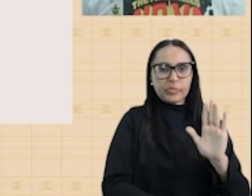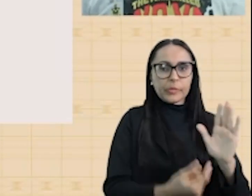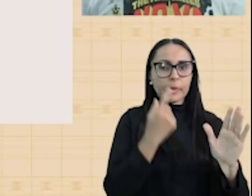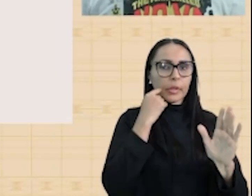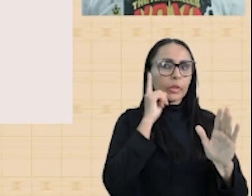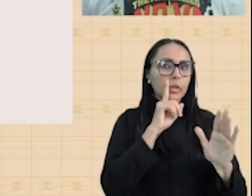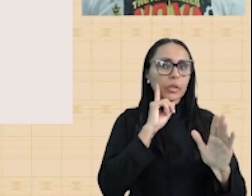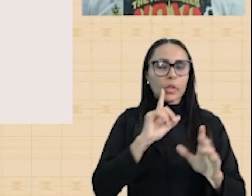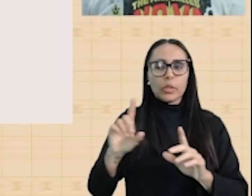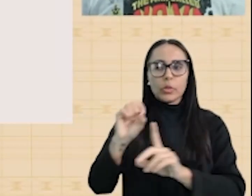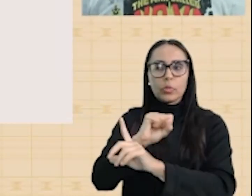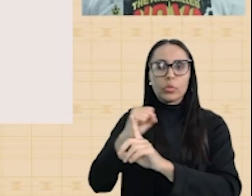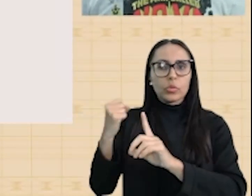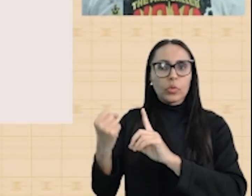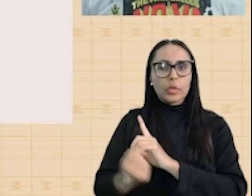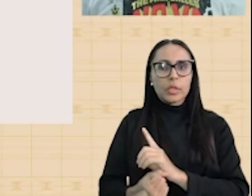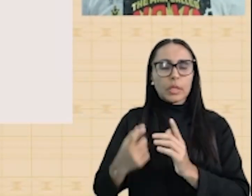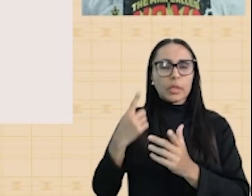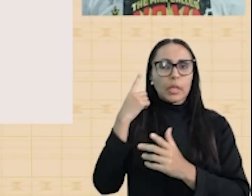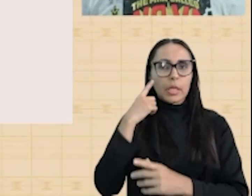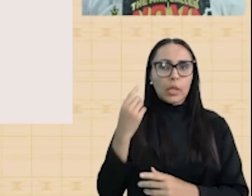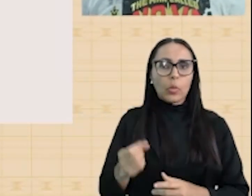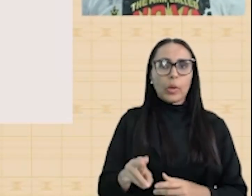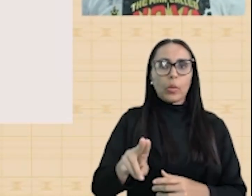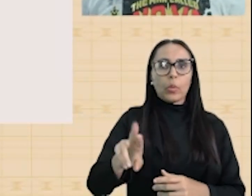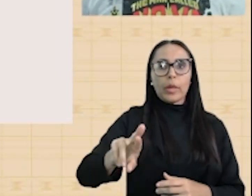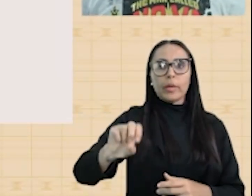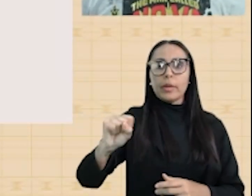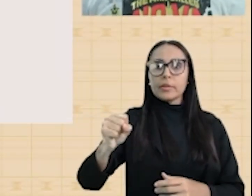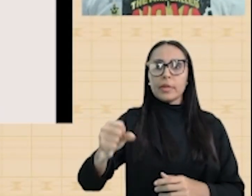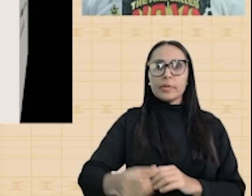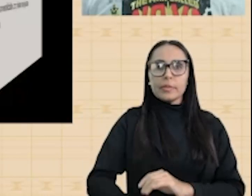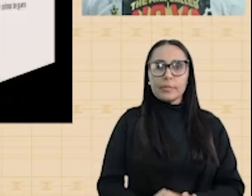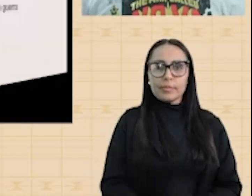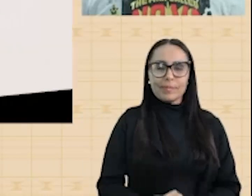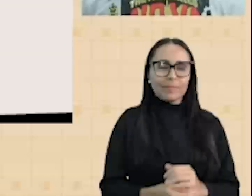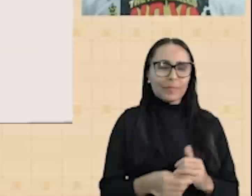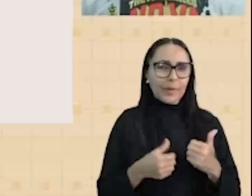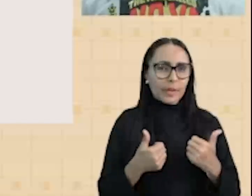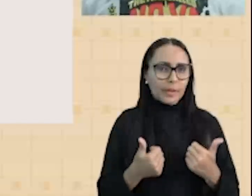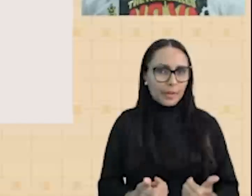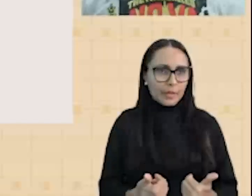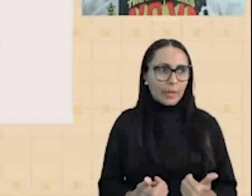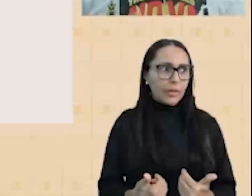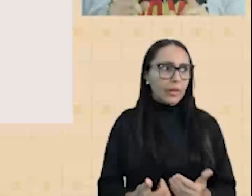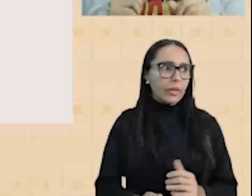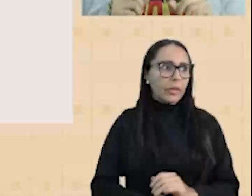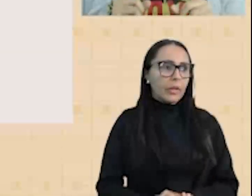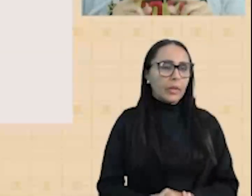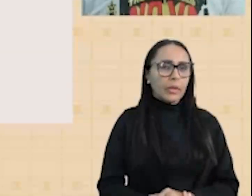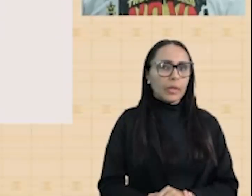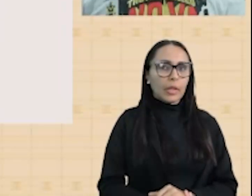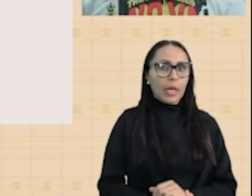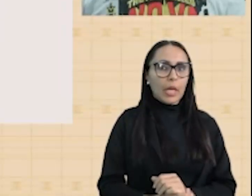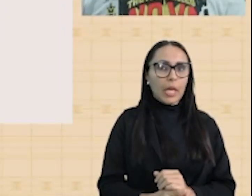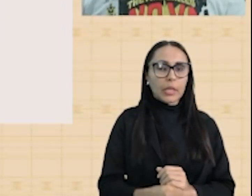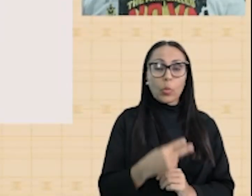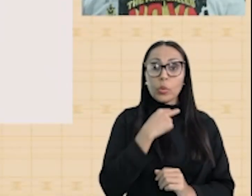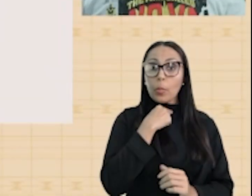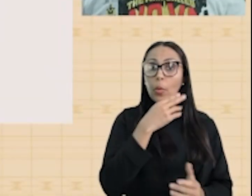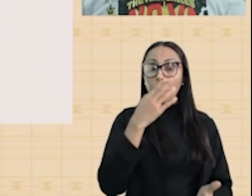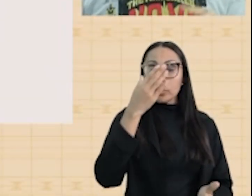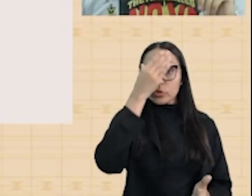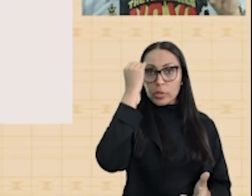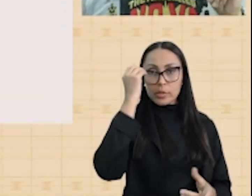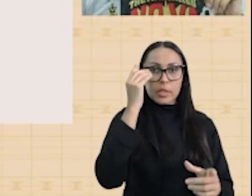um socialista liderado pela União Soviética. Beleza? Show de bola? Não pode esquecer